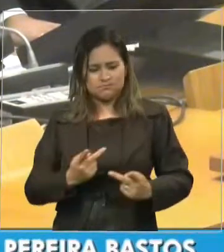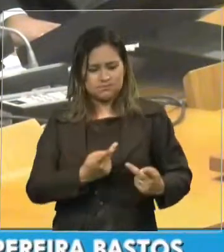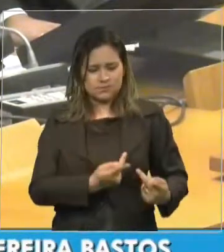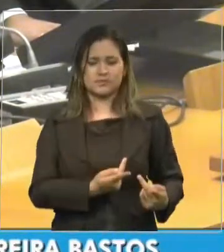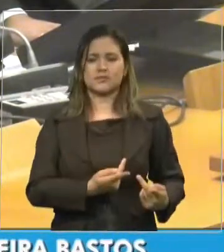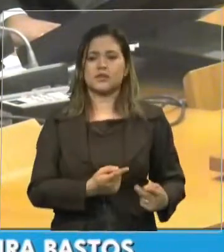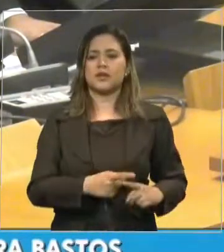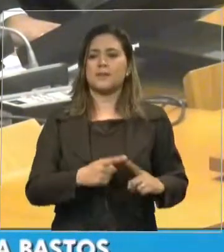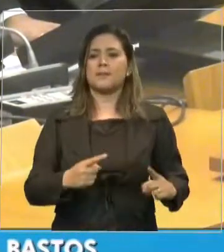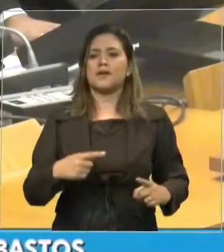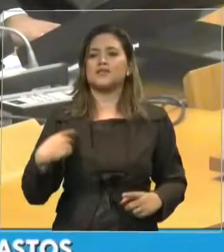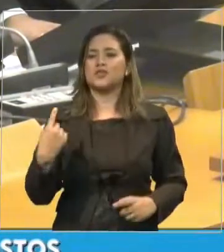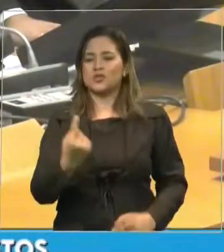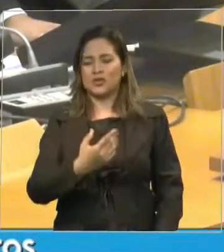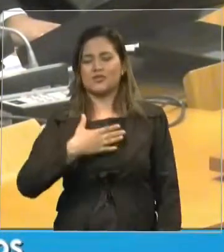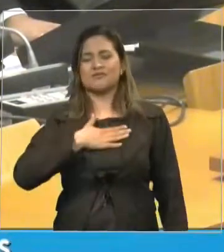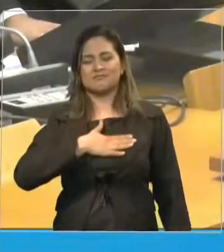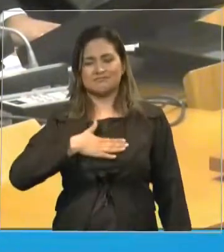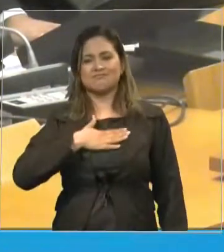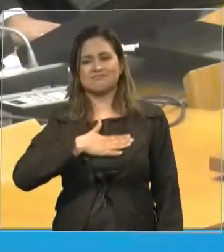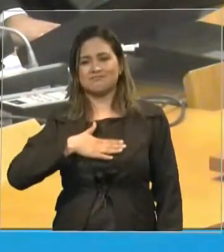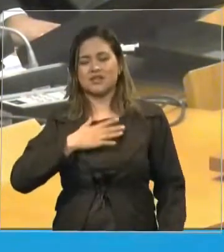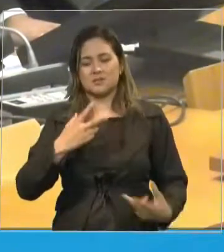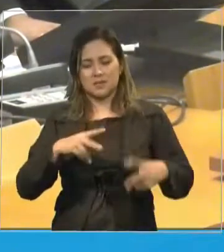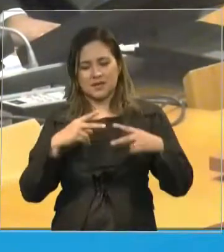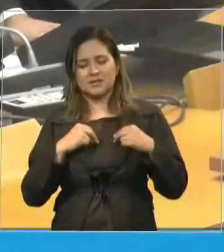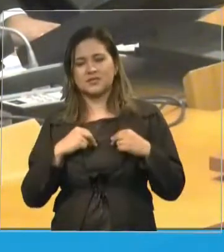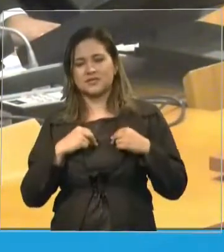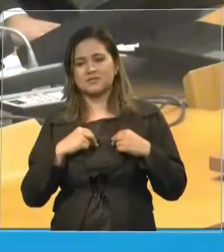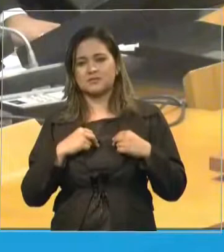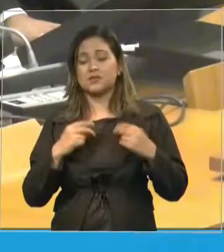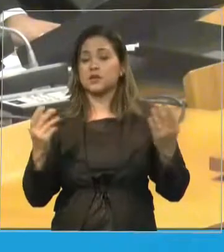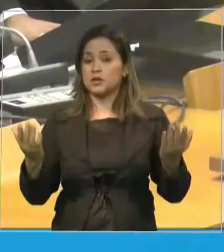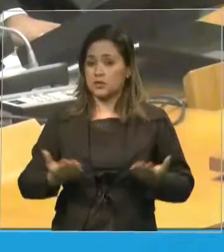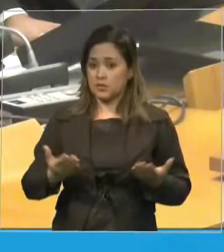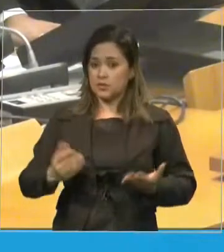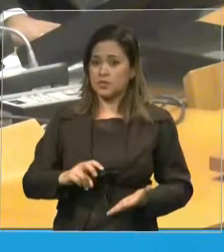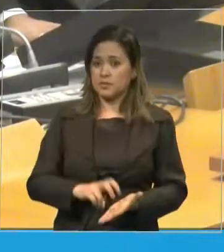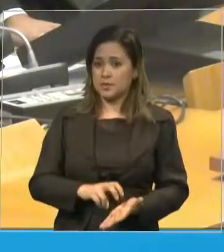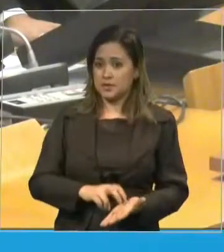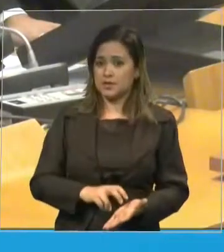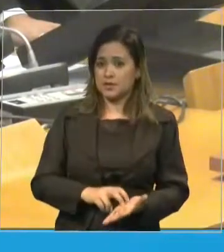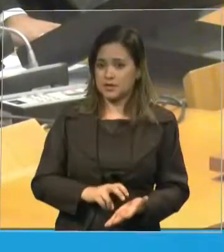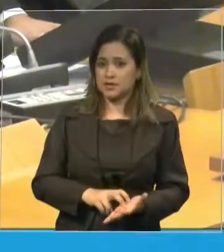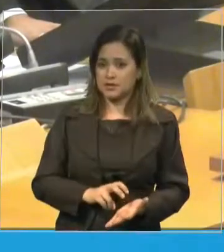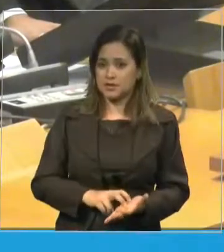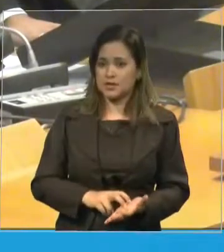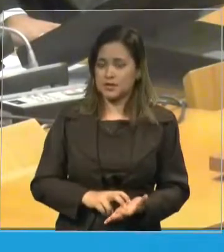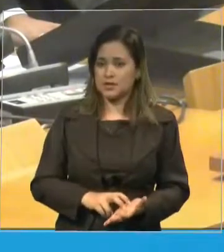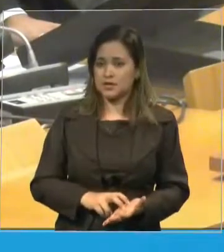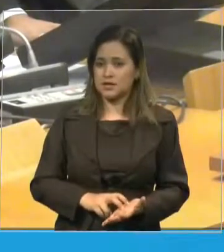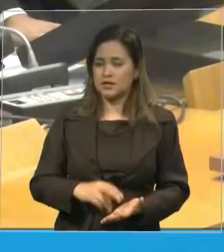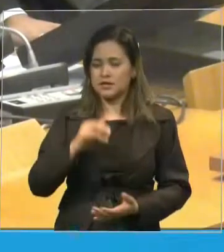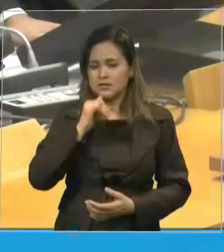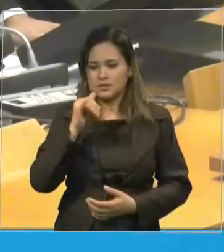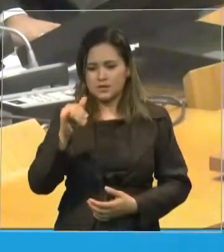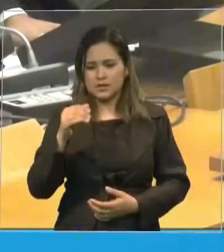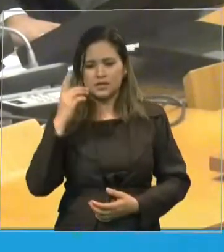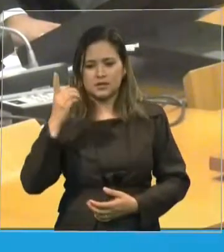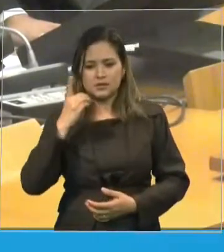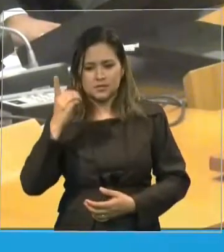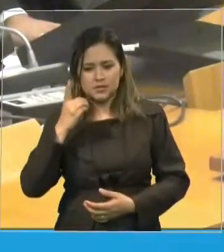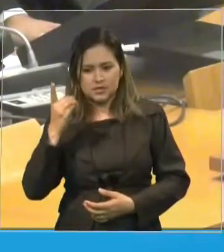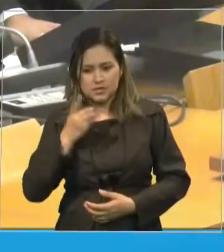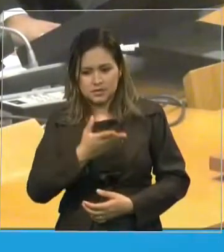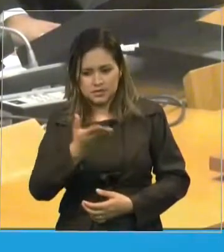os homenageados somos nós e aqui nesta manhã ele está dizendo a deputada está dizendo aos